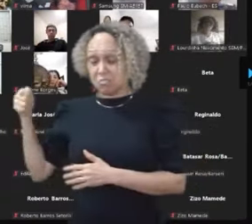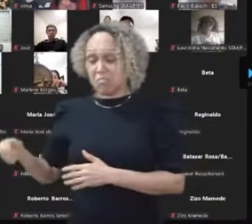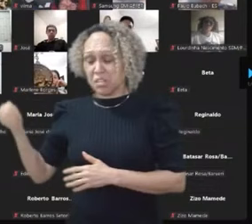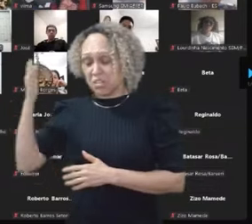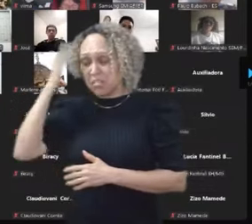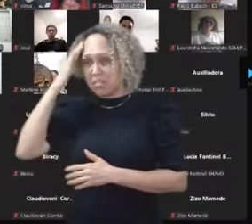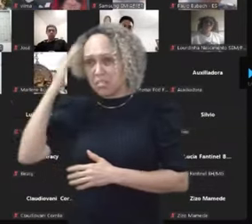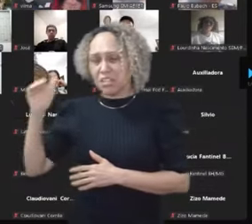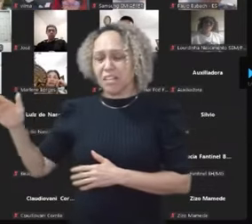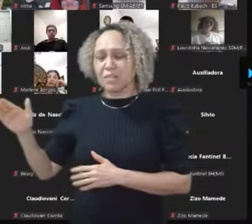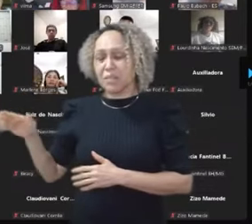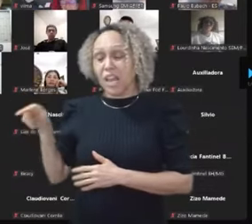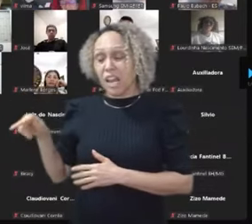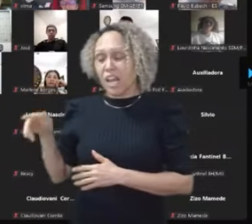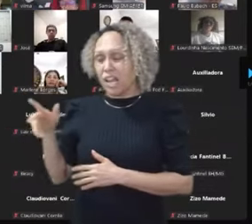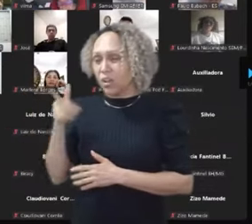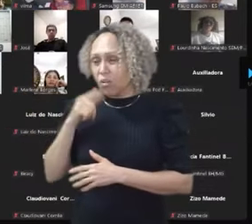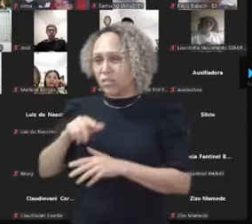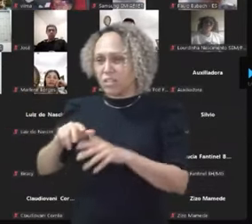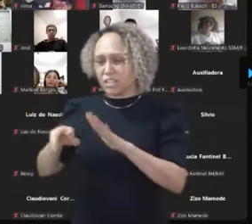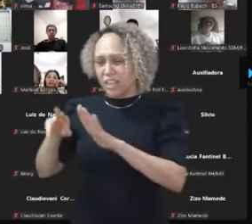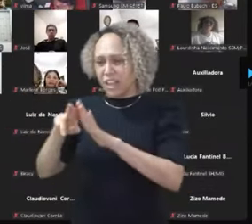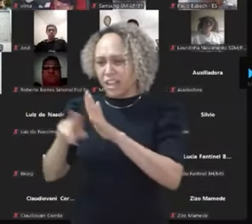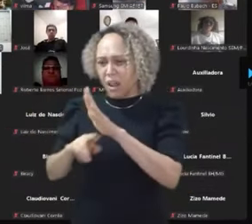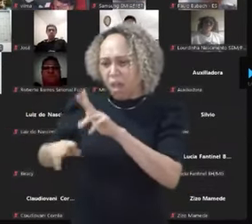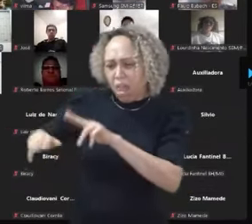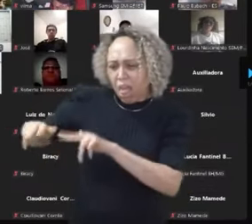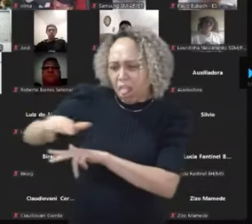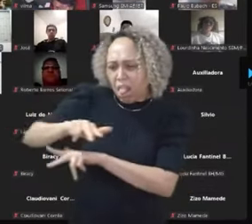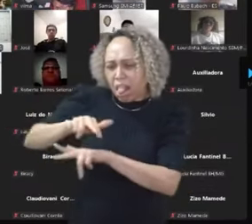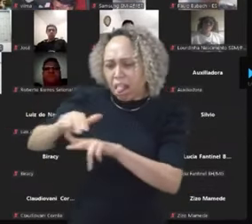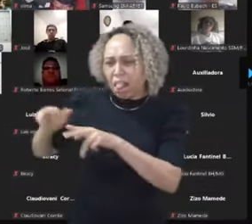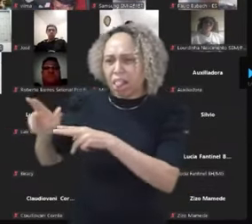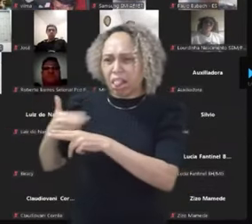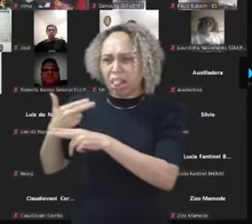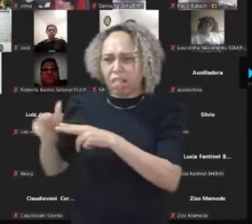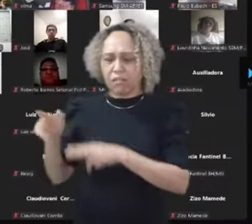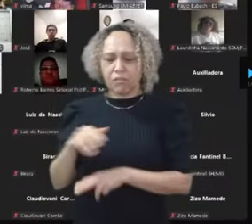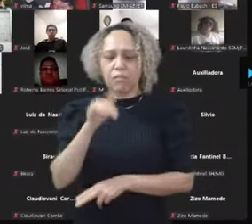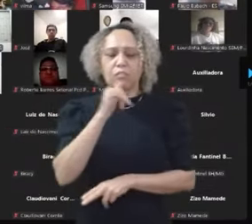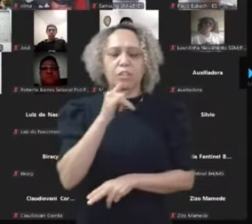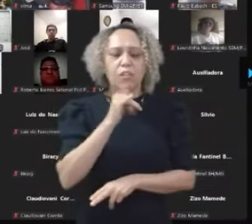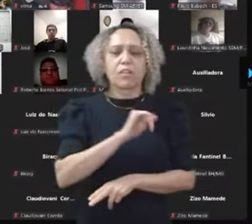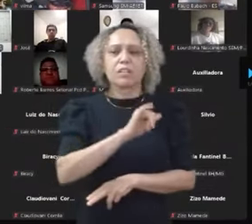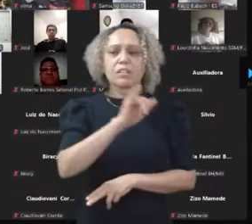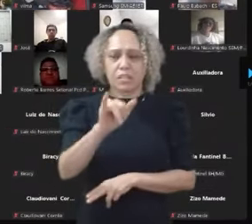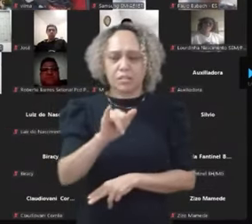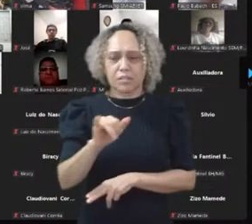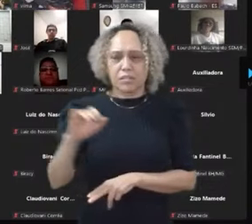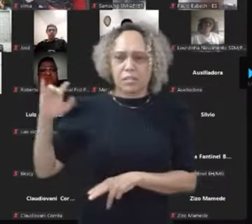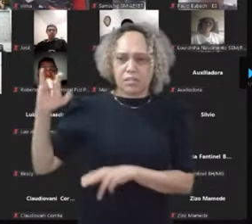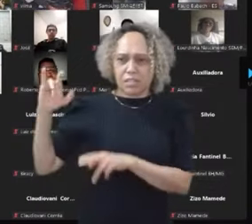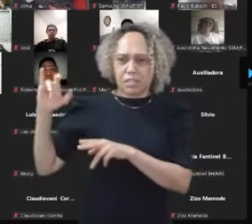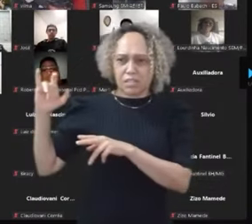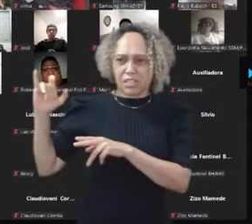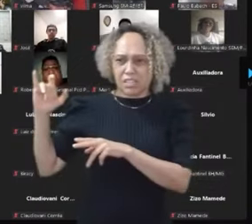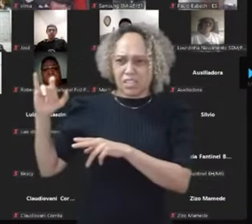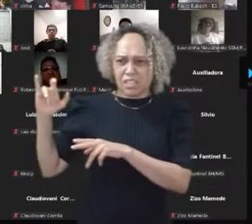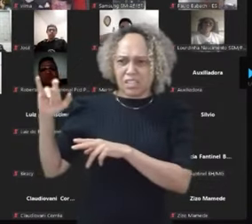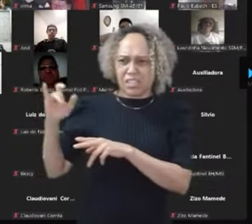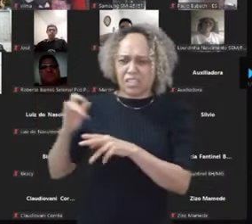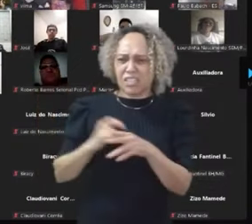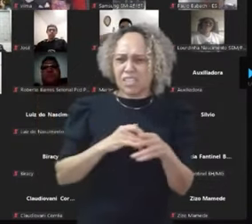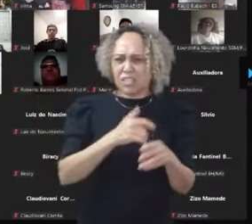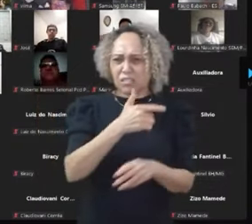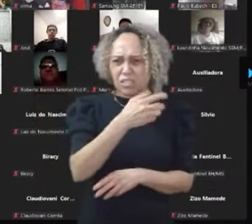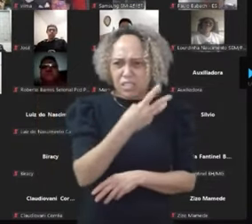consegue burlar essas regras. Eu vou te dar um exemplo. Vou dar para todo mundo aí um exemplo. o Instagram. O Instagram, desde o dia 31